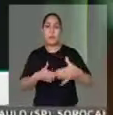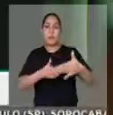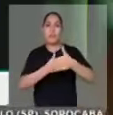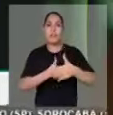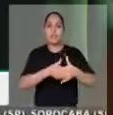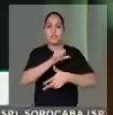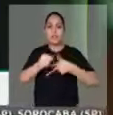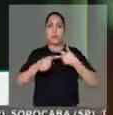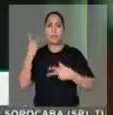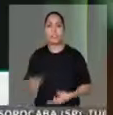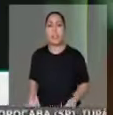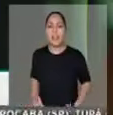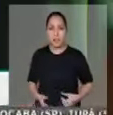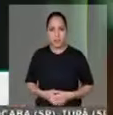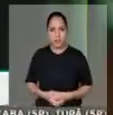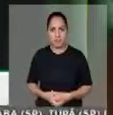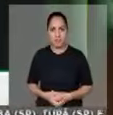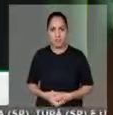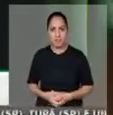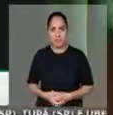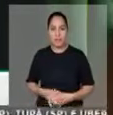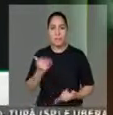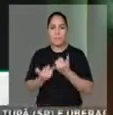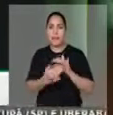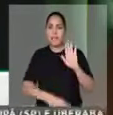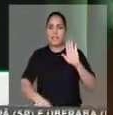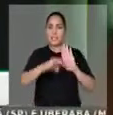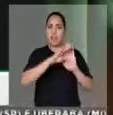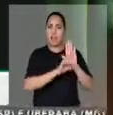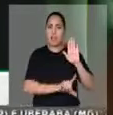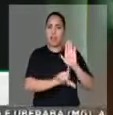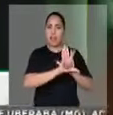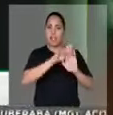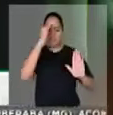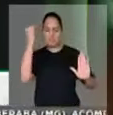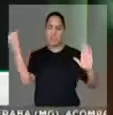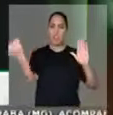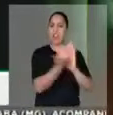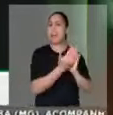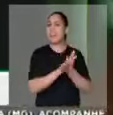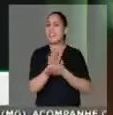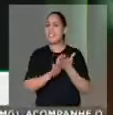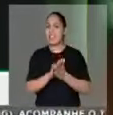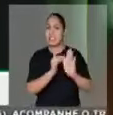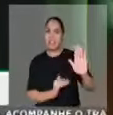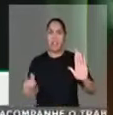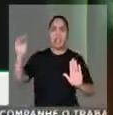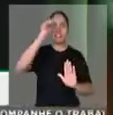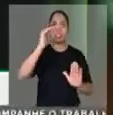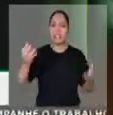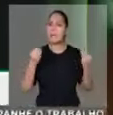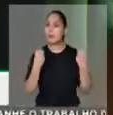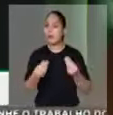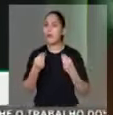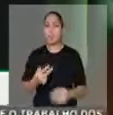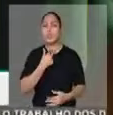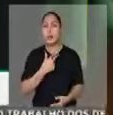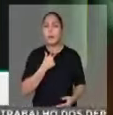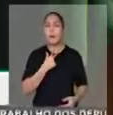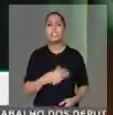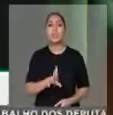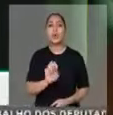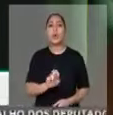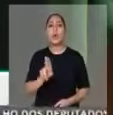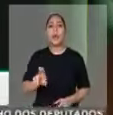como se estivesse acima da lei. Não pode depender do réu a decisão e os métodos de um juiz. E a